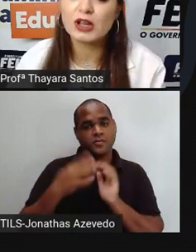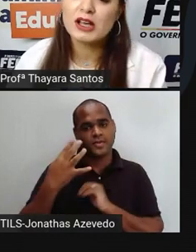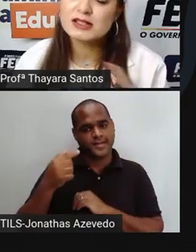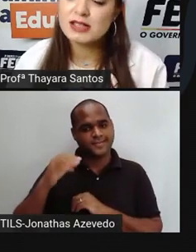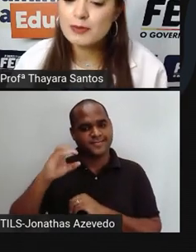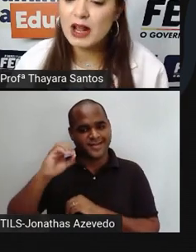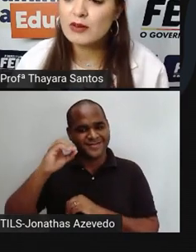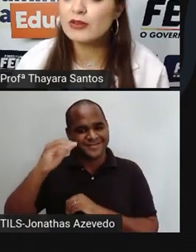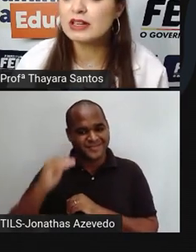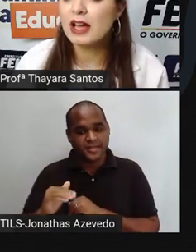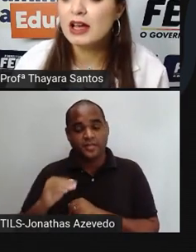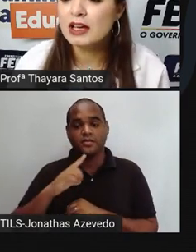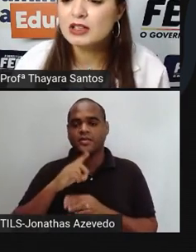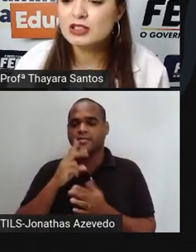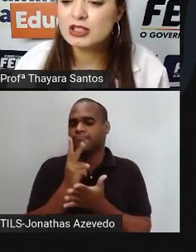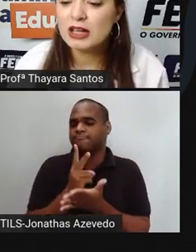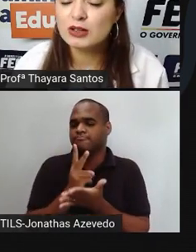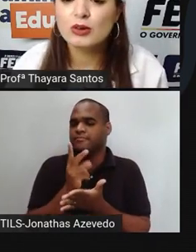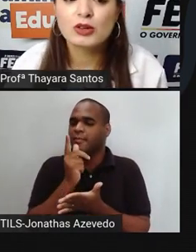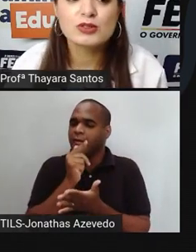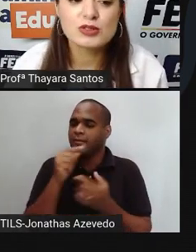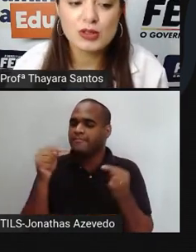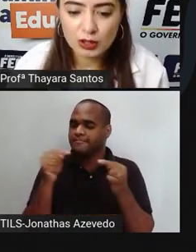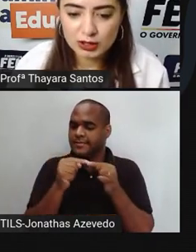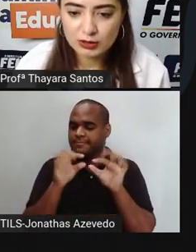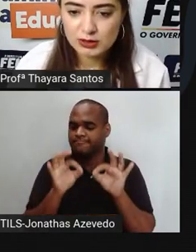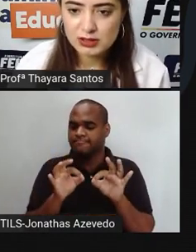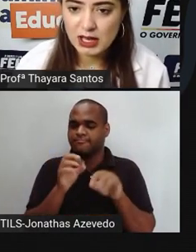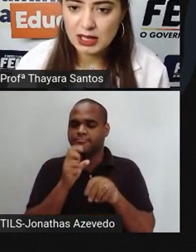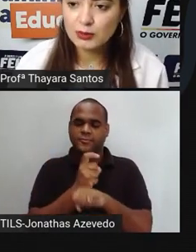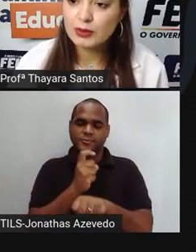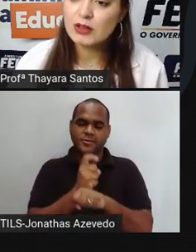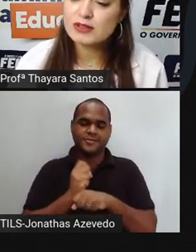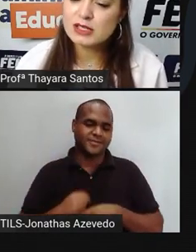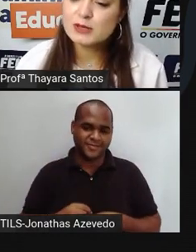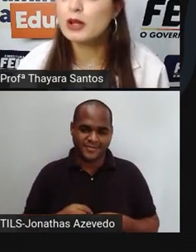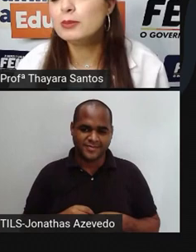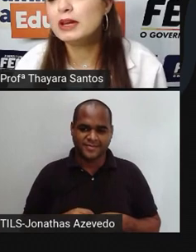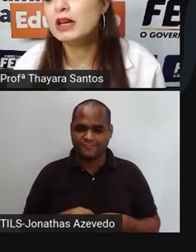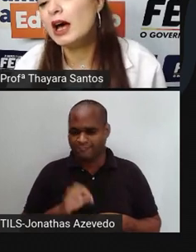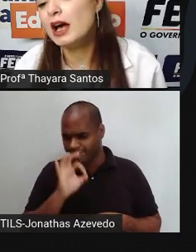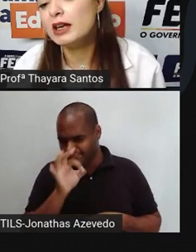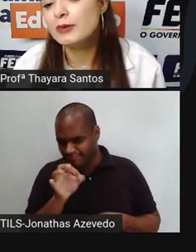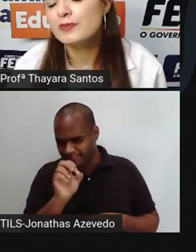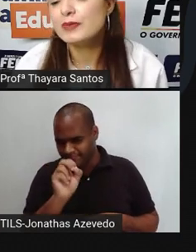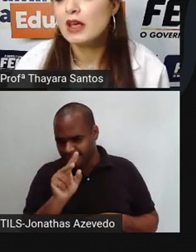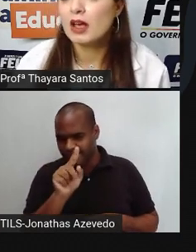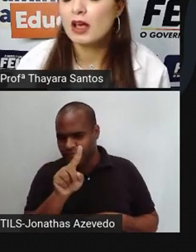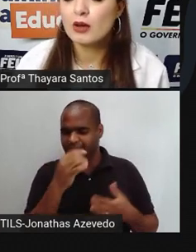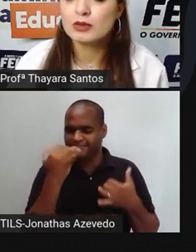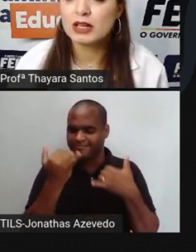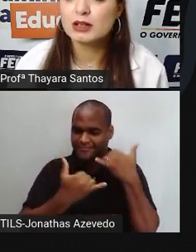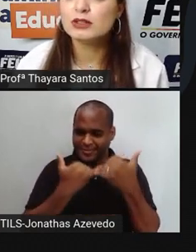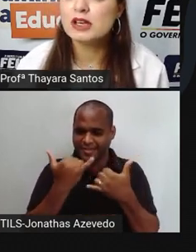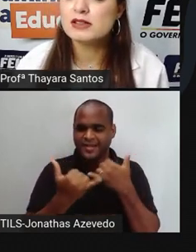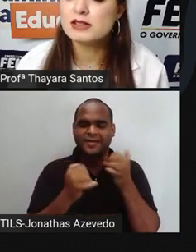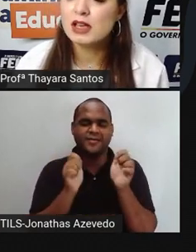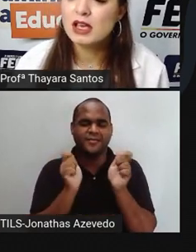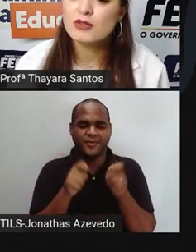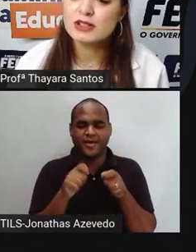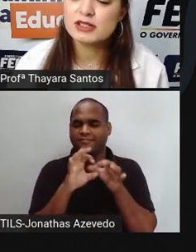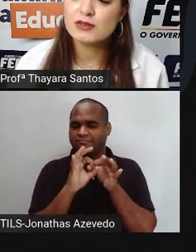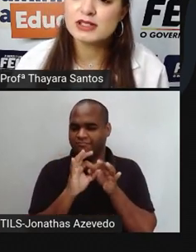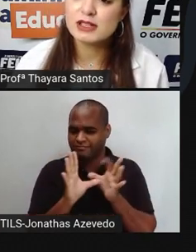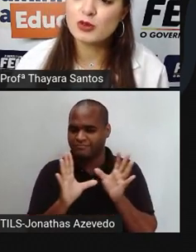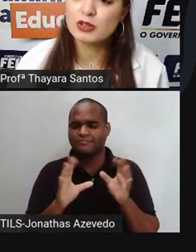de zero, sempre a água vai estar em estado sólido. Certo? Então, vocês podem brincar aí com cada um desses.